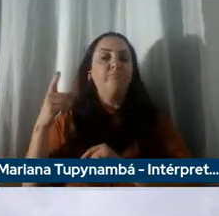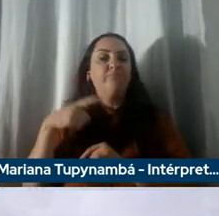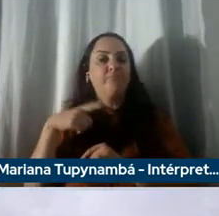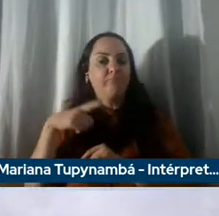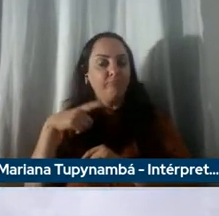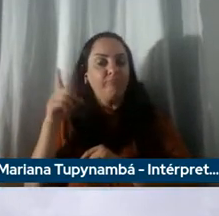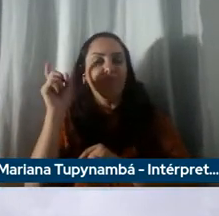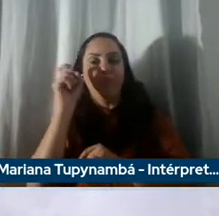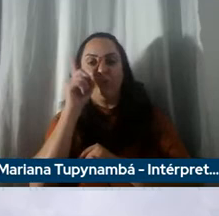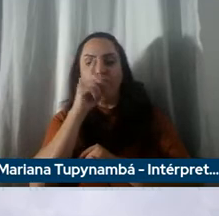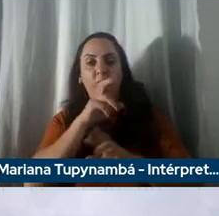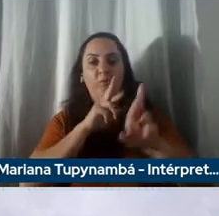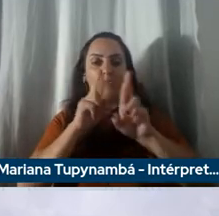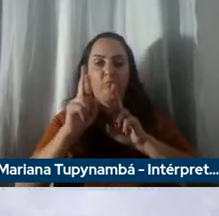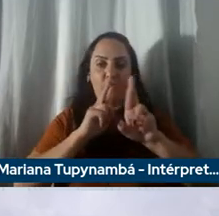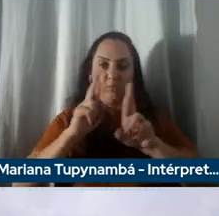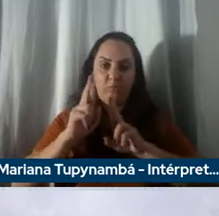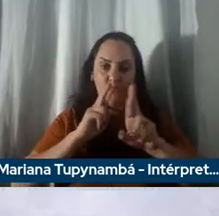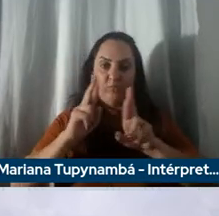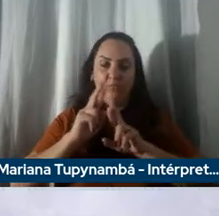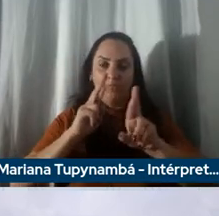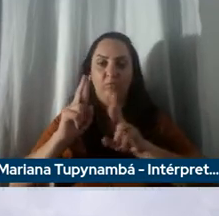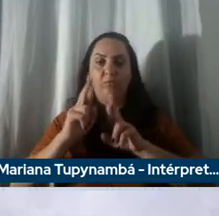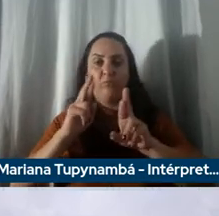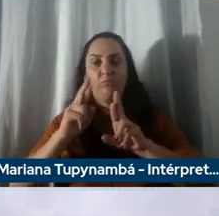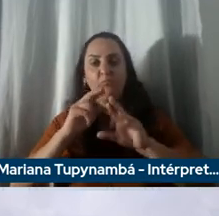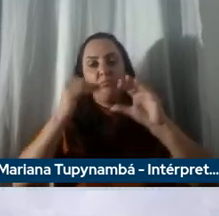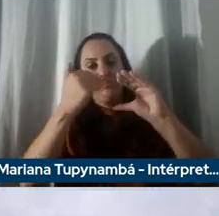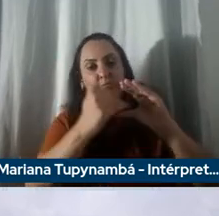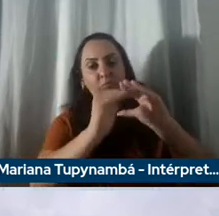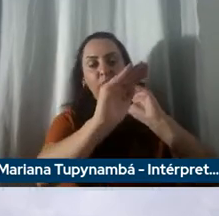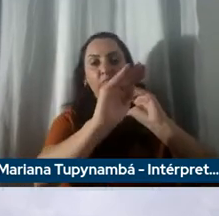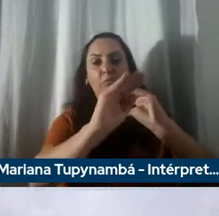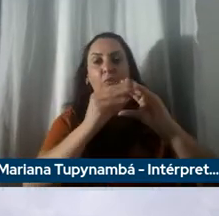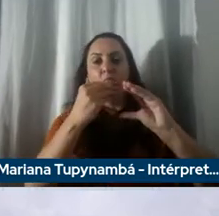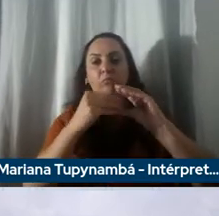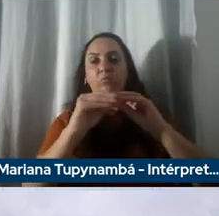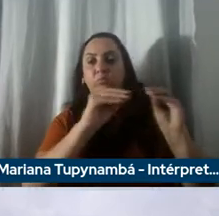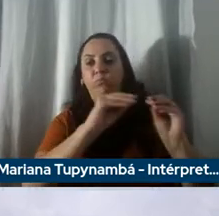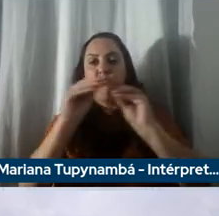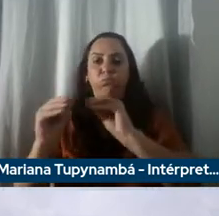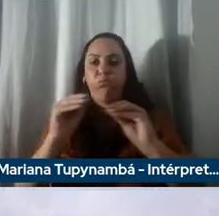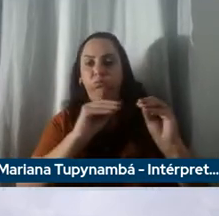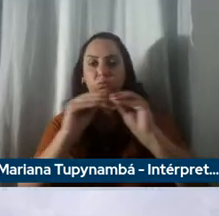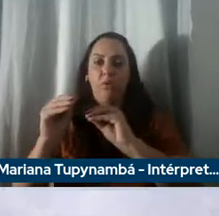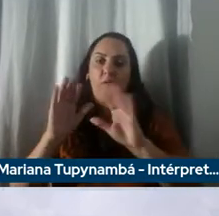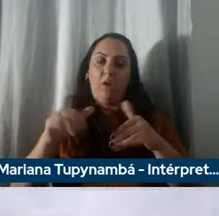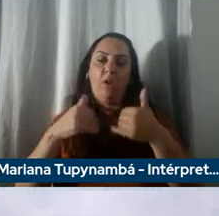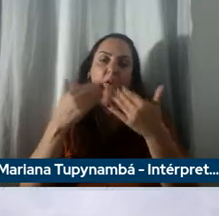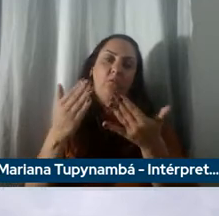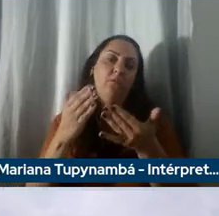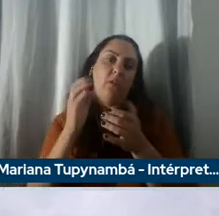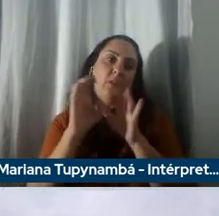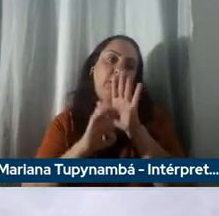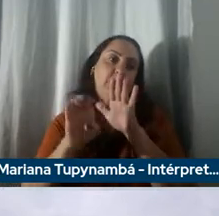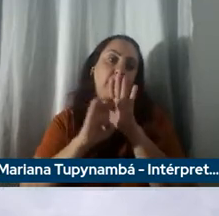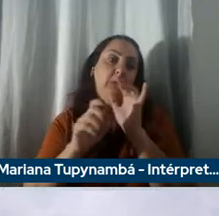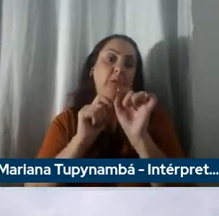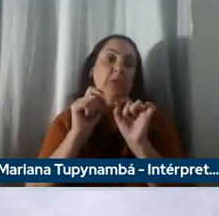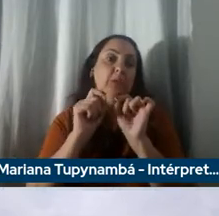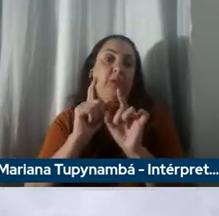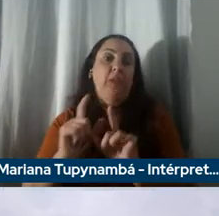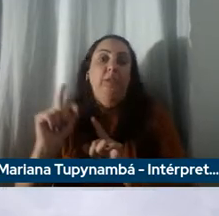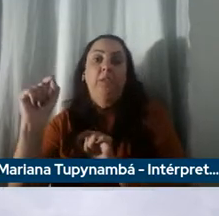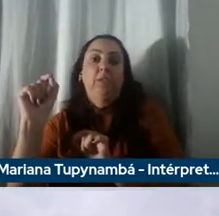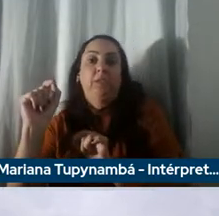problemas relacionados à exploração de cobalto por isso que as empresas estão saindo fora do cabo alto o que aumenta a demanda de níquel